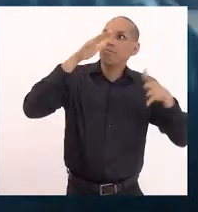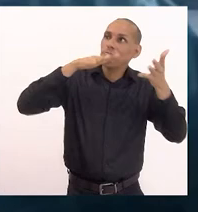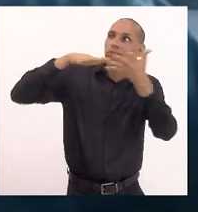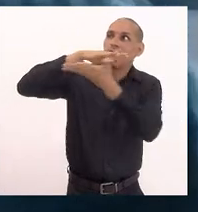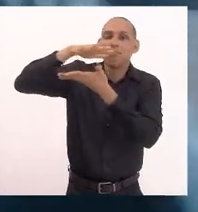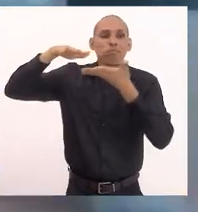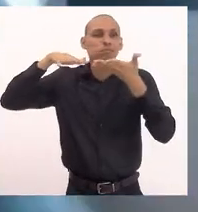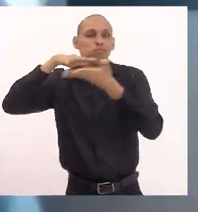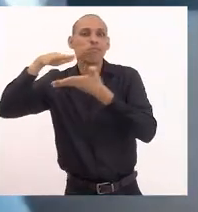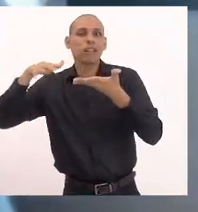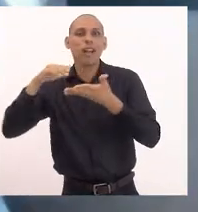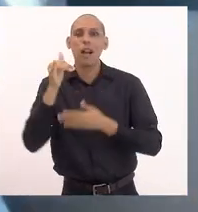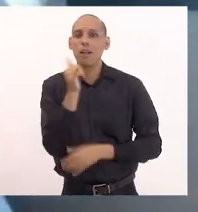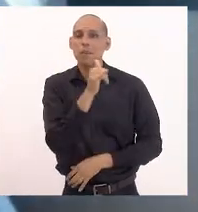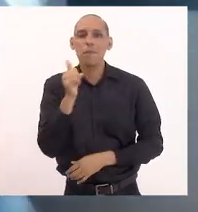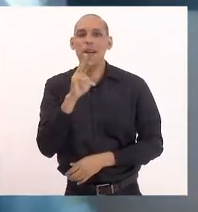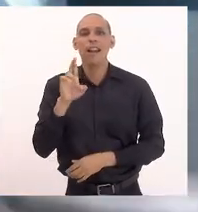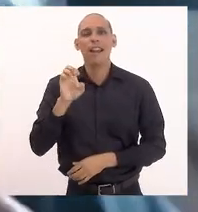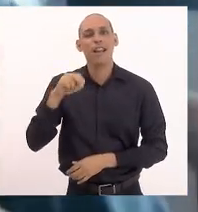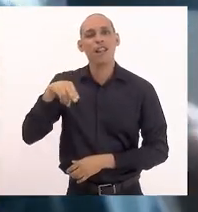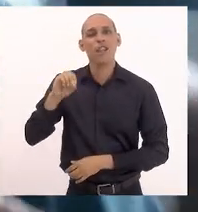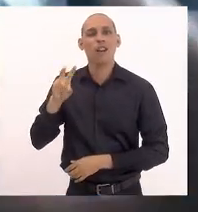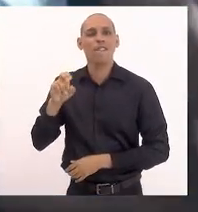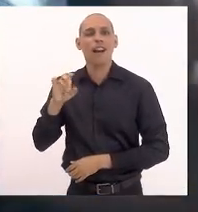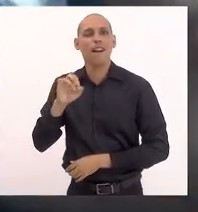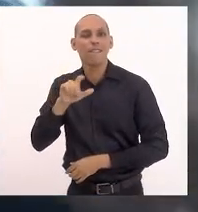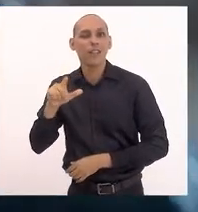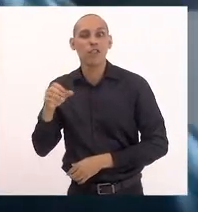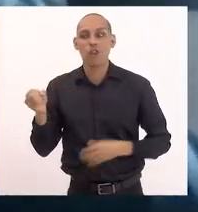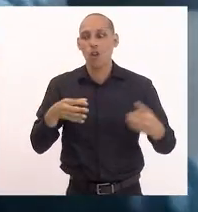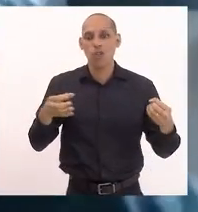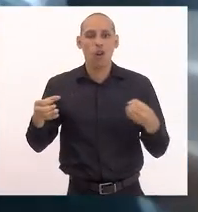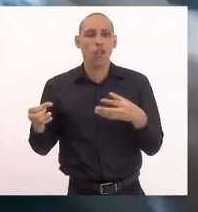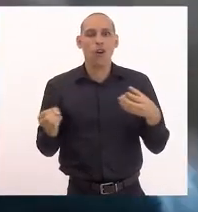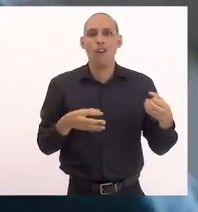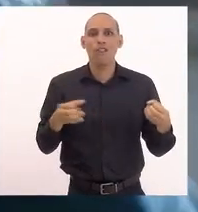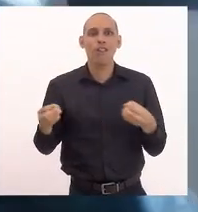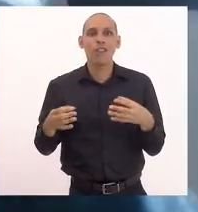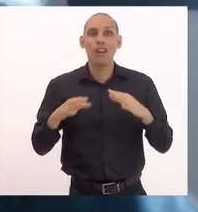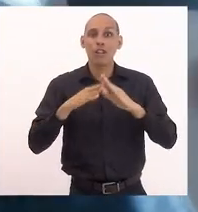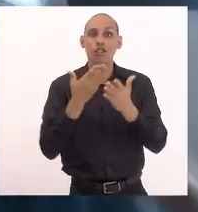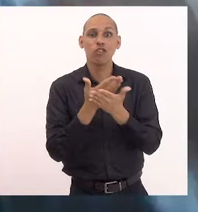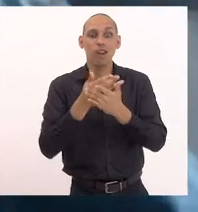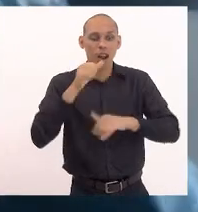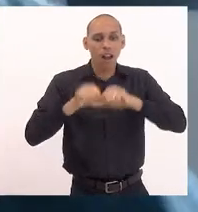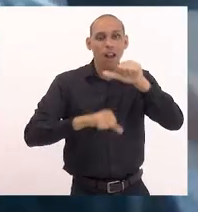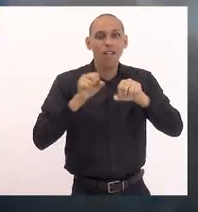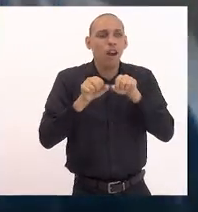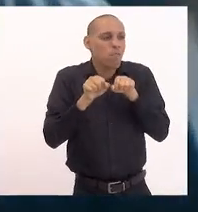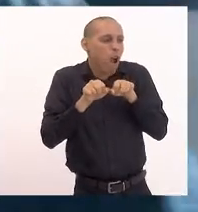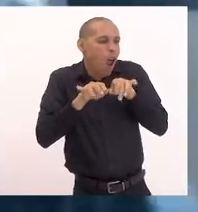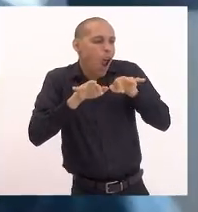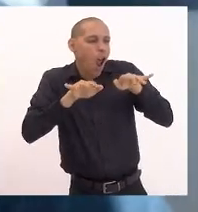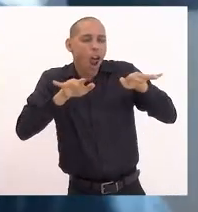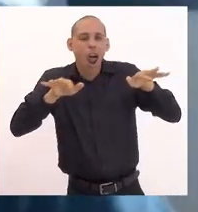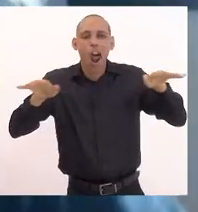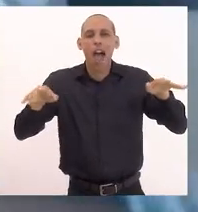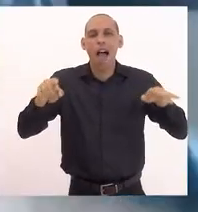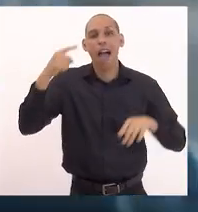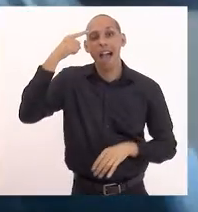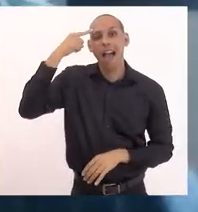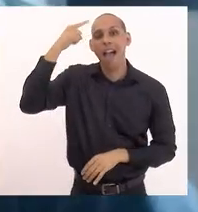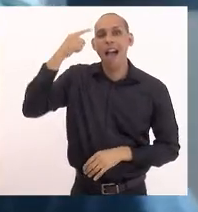de energia renovável. Isso é muito importante. A escola virar um centro difusor de ideias sustentáveis